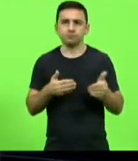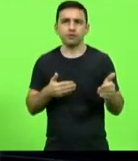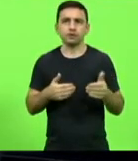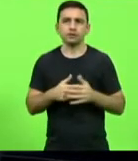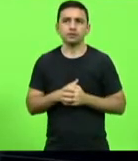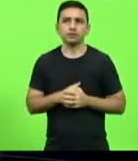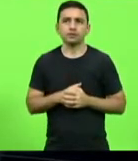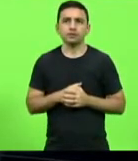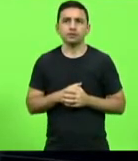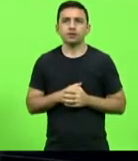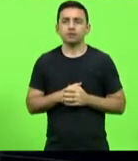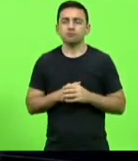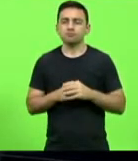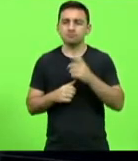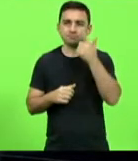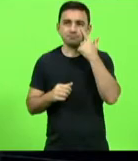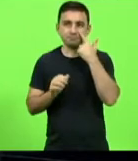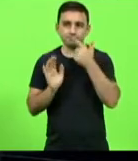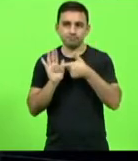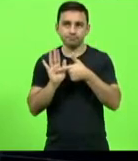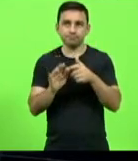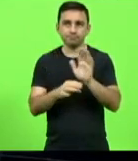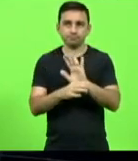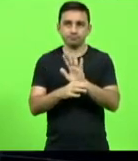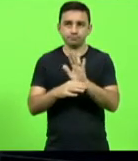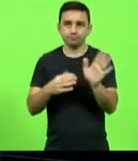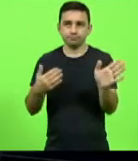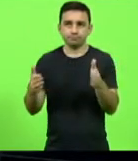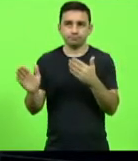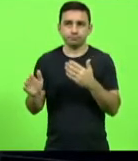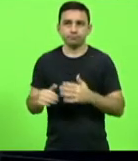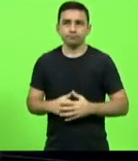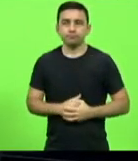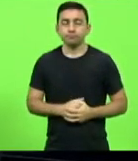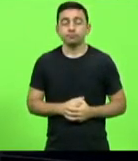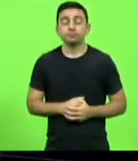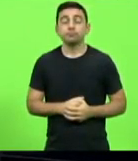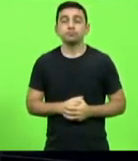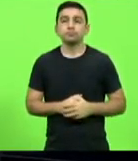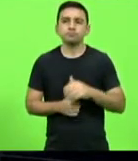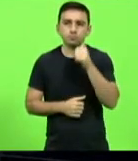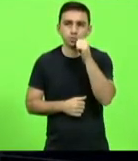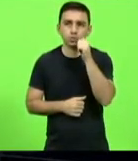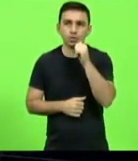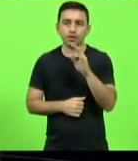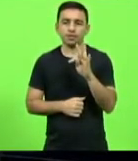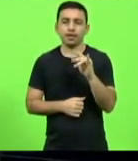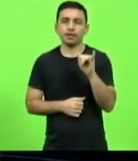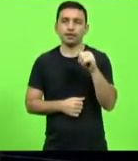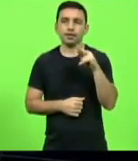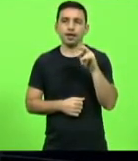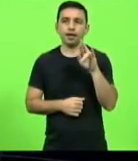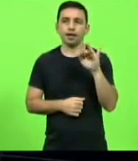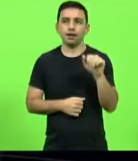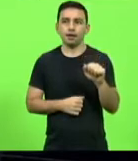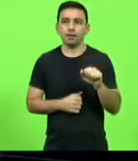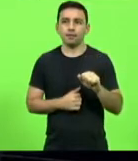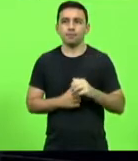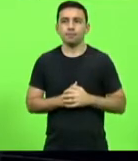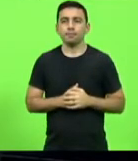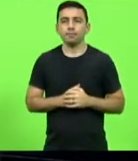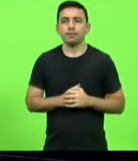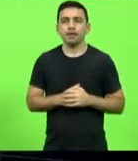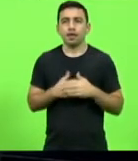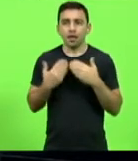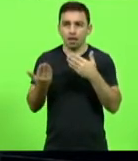pode colocar o vídeo que hoje eu vou falar de uma menina chamada Tainara Mês e essa menina